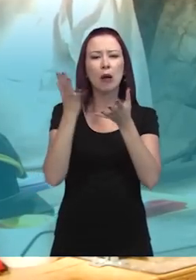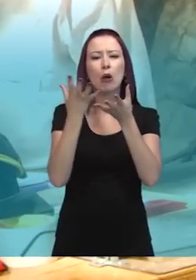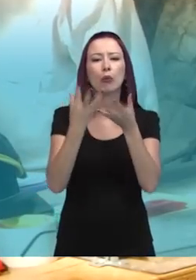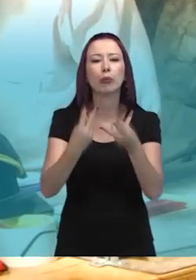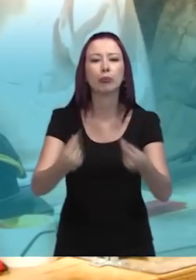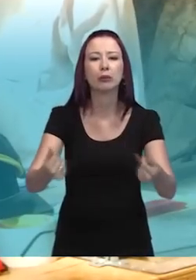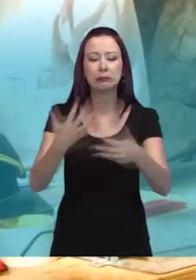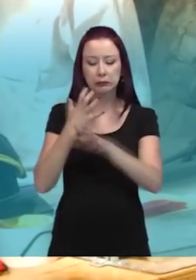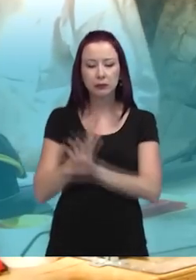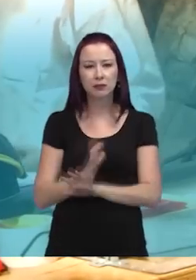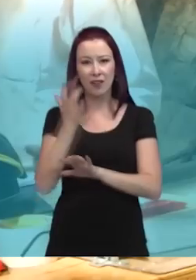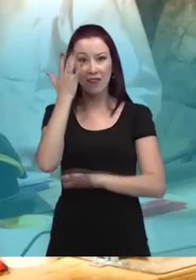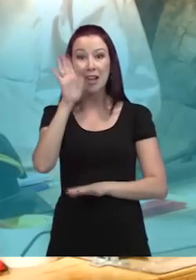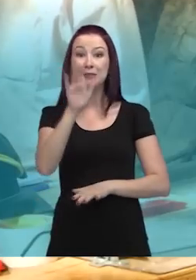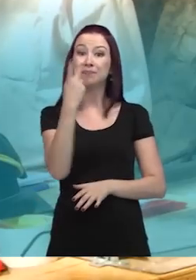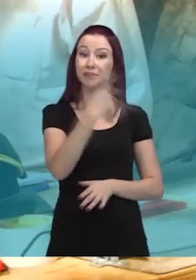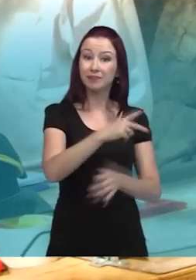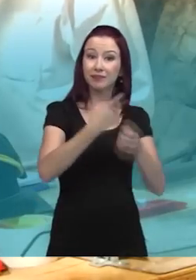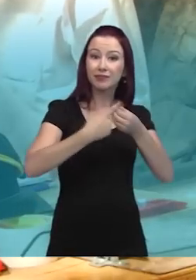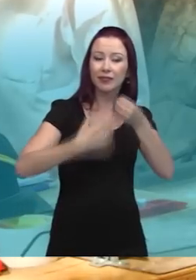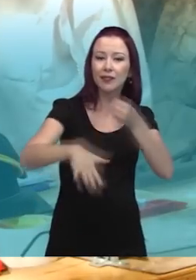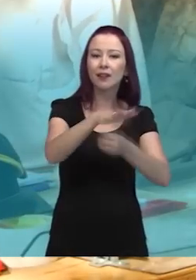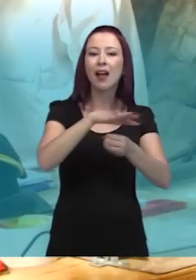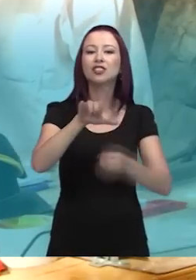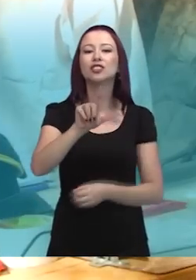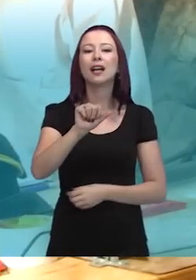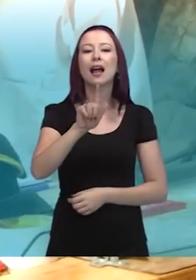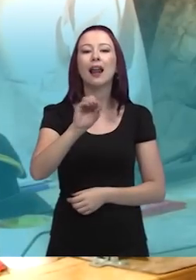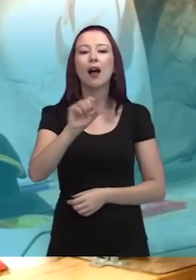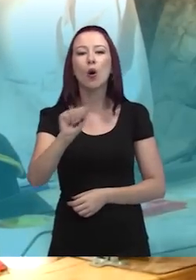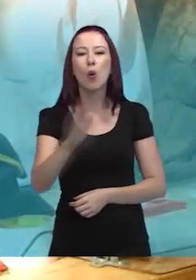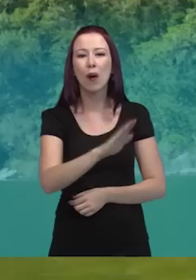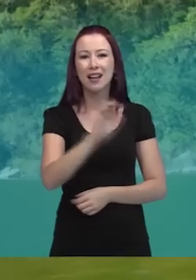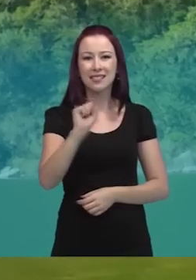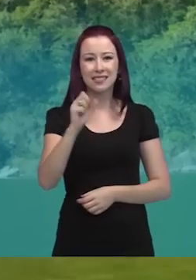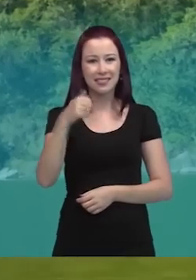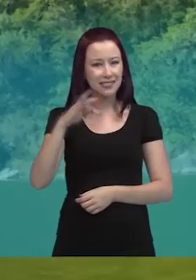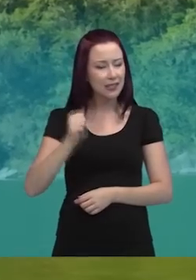e você não encontra eles. E nos abrigos de Lagoa Santa, esse material se preserva de forma fantástica.